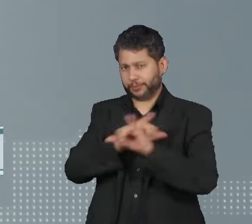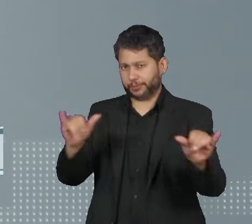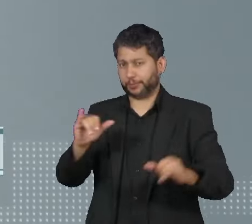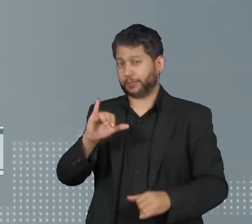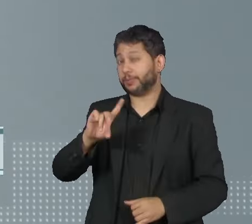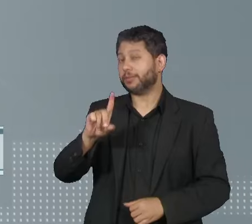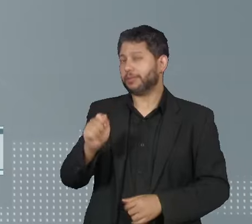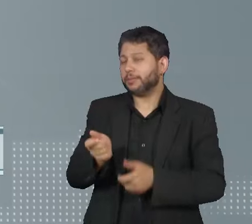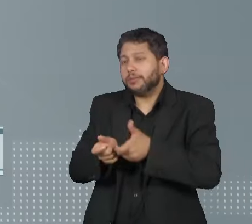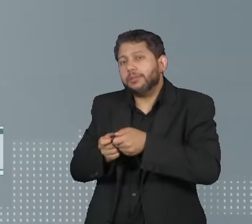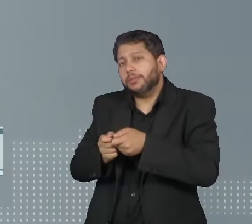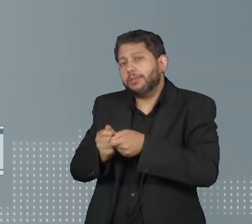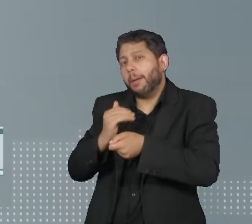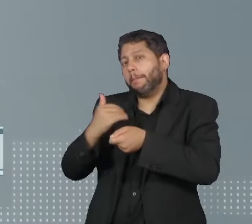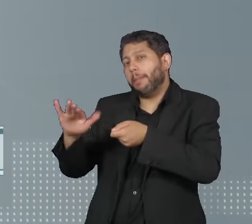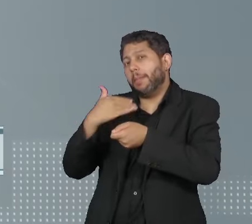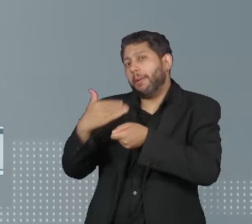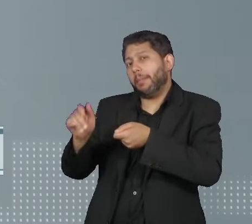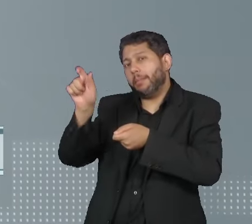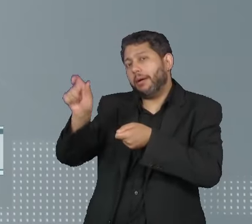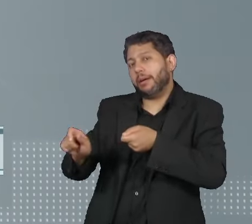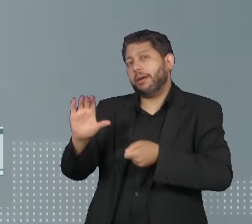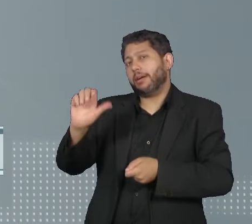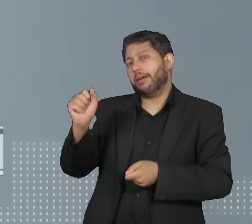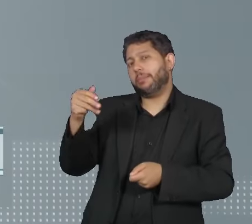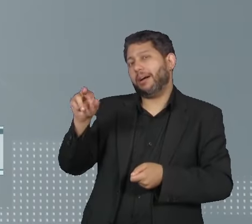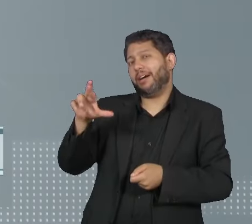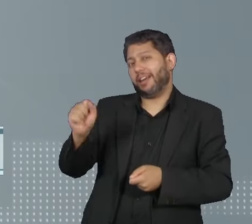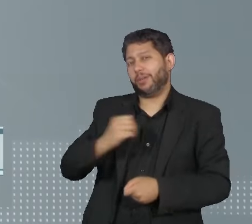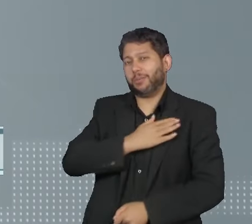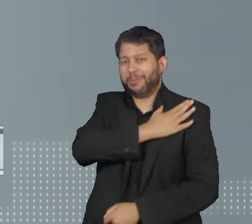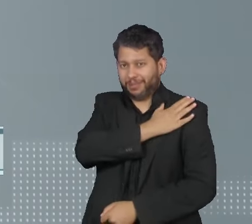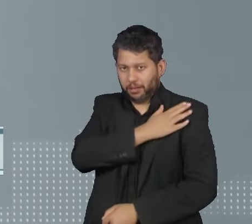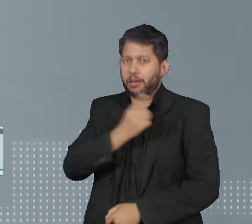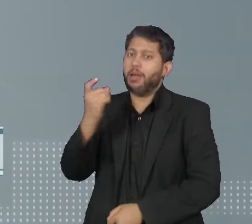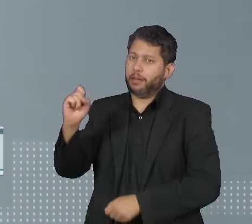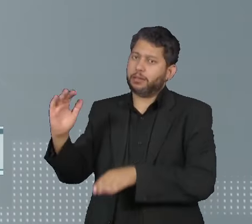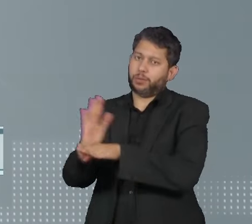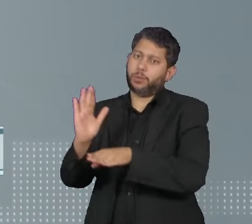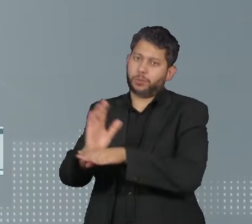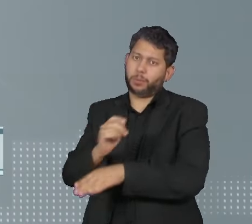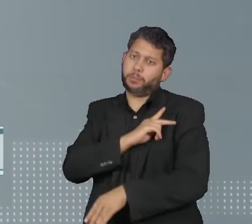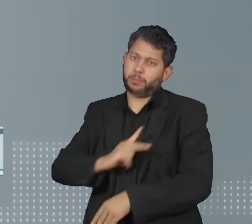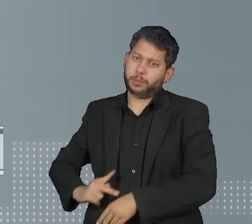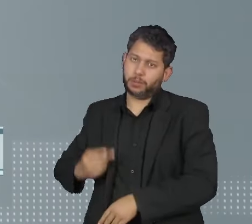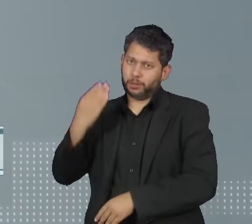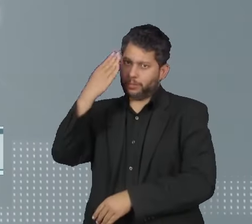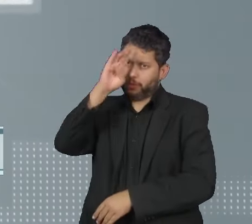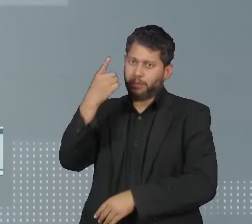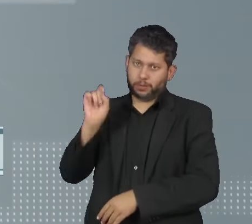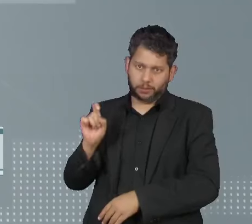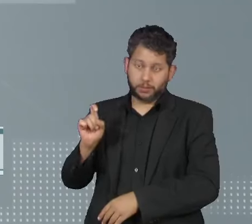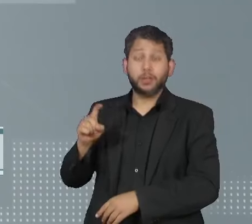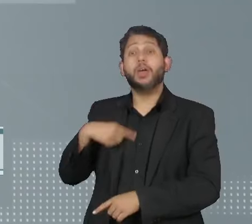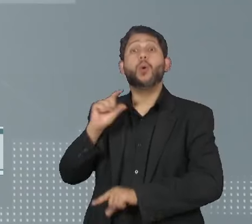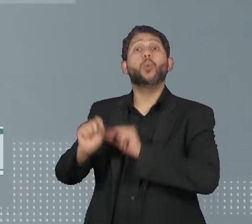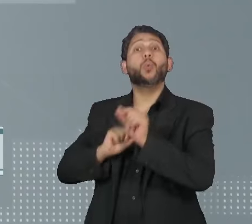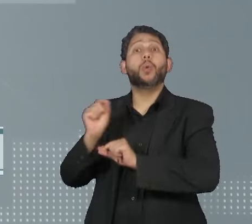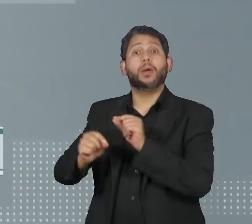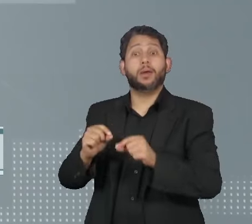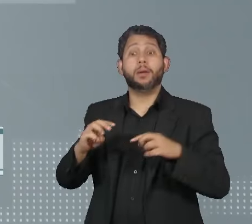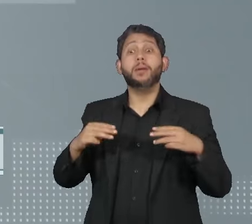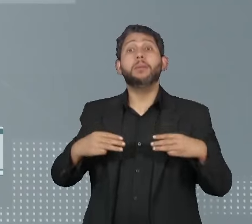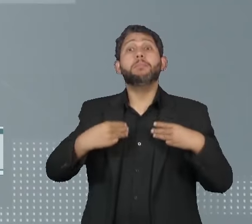trocou mensagens com o coronel Marcelo Câmara, também ex-assessor do então presidente. O teor da conversa seria a localização do